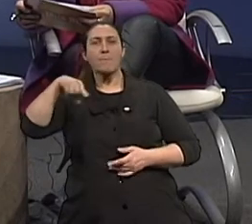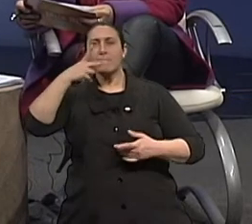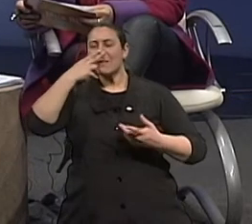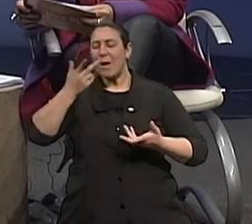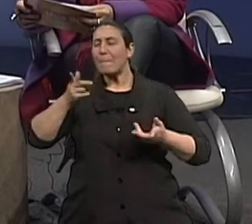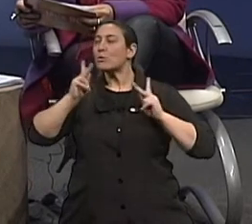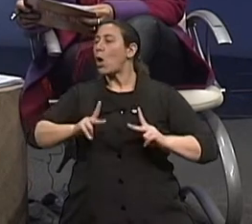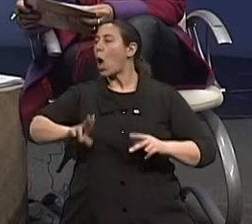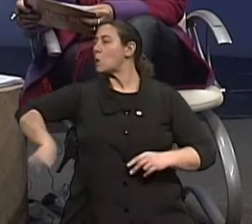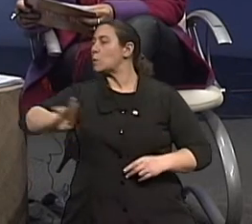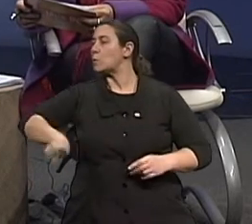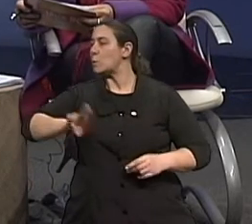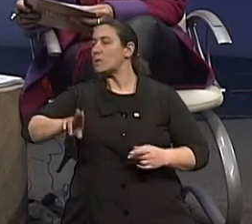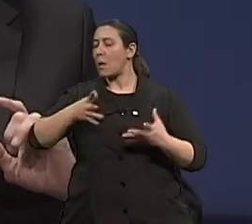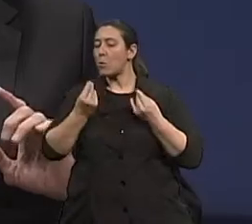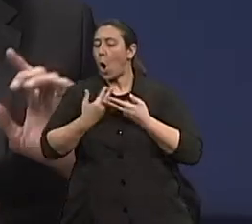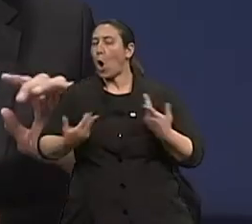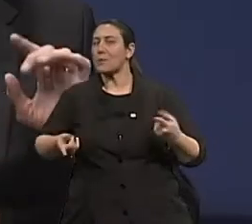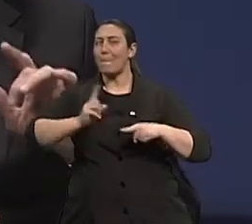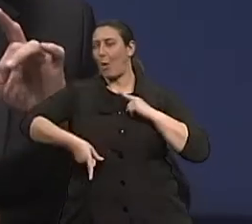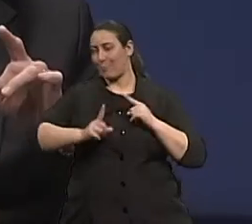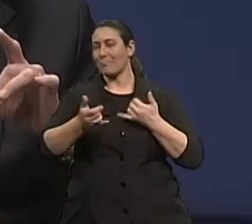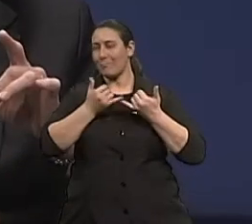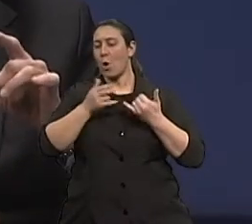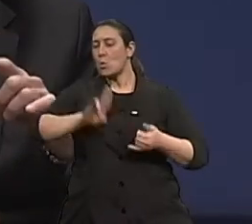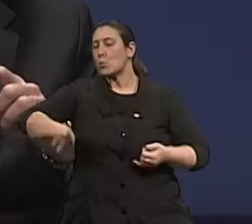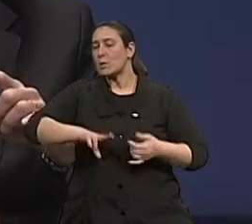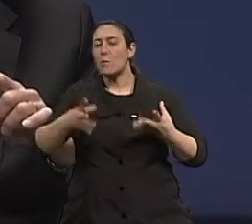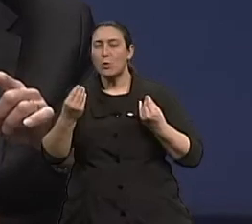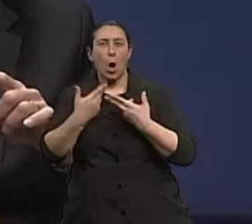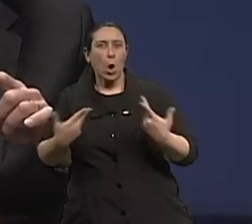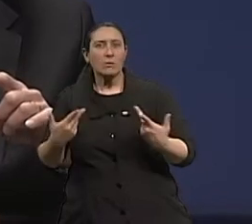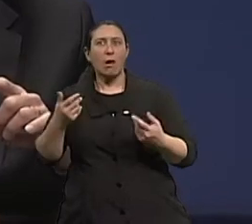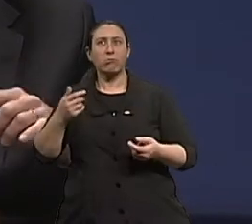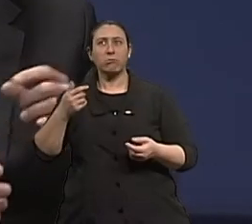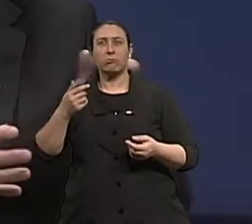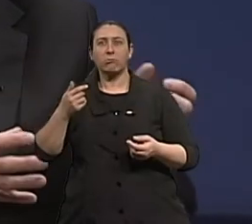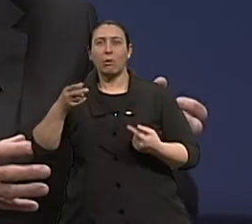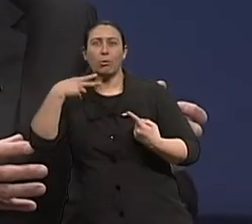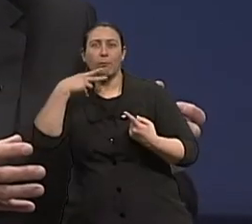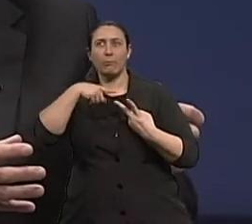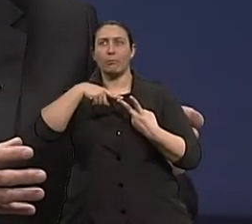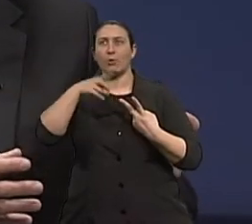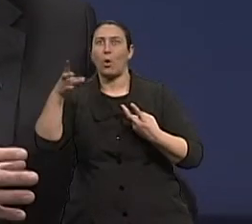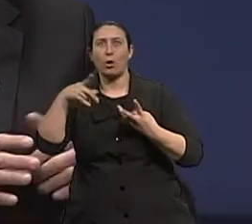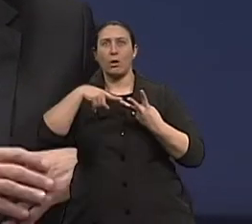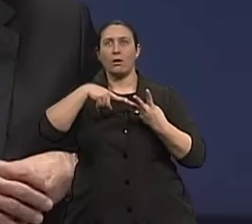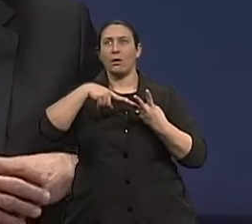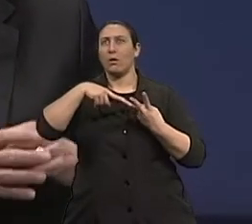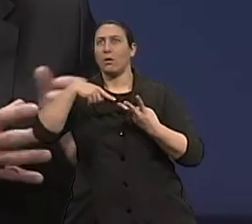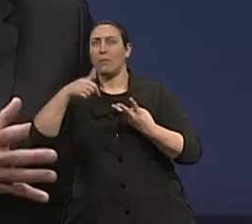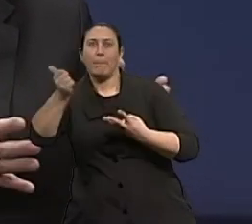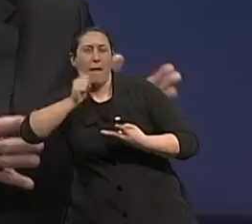tudo que é proibido durante as suas vidas, né? Tem uma chance muito de pagar e pagar muito caro. Então a gente vai dar um... um ônus enorme, né? É,